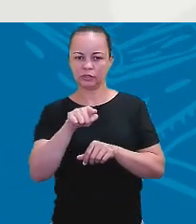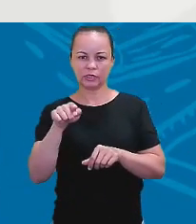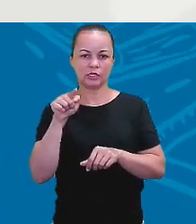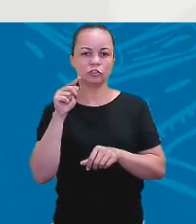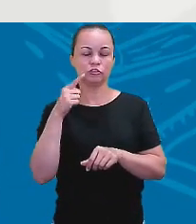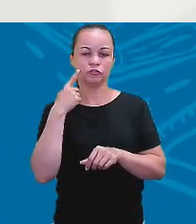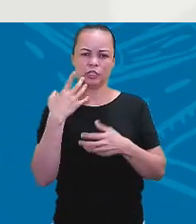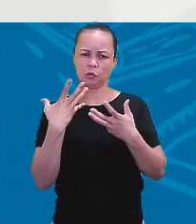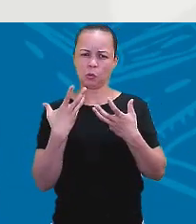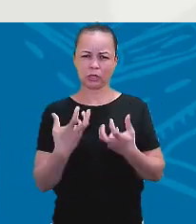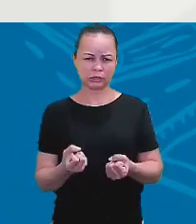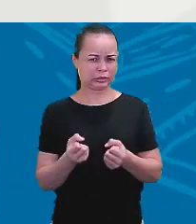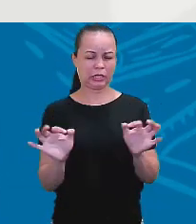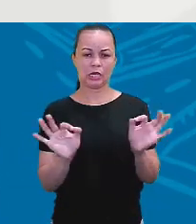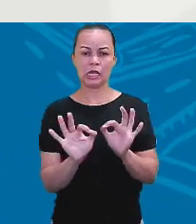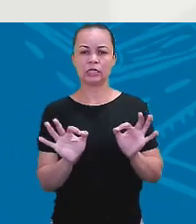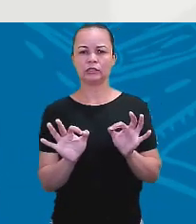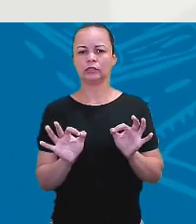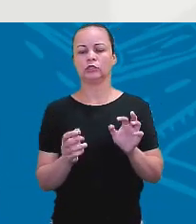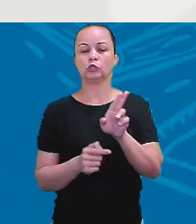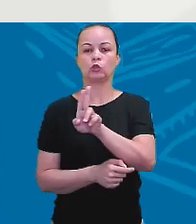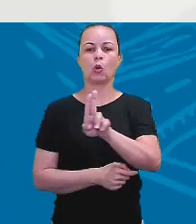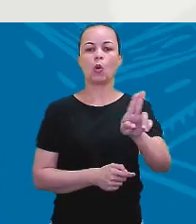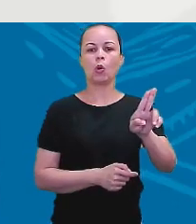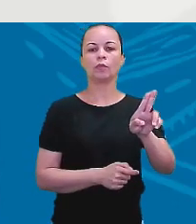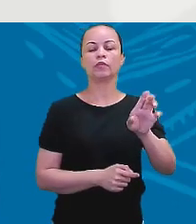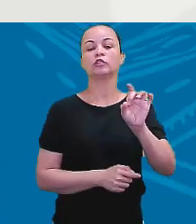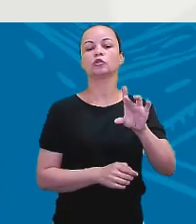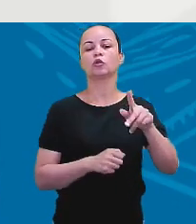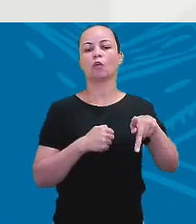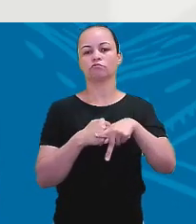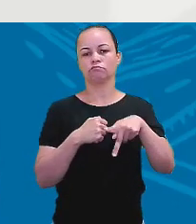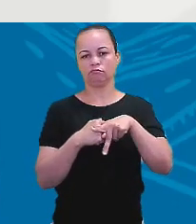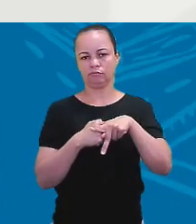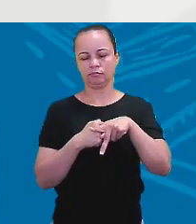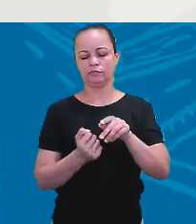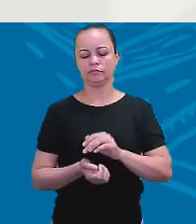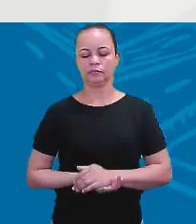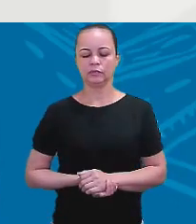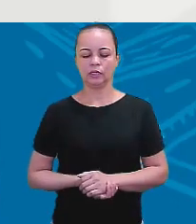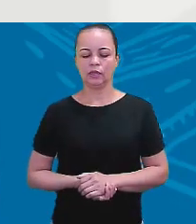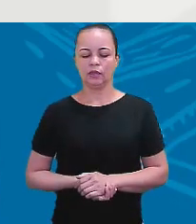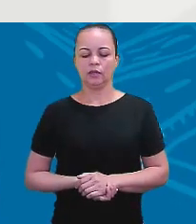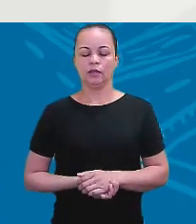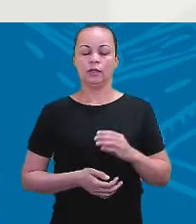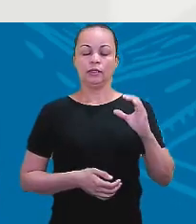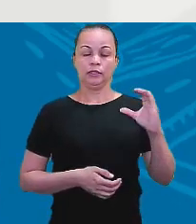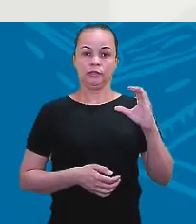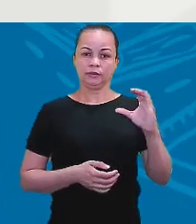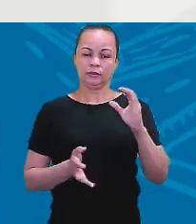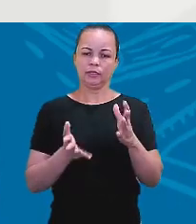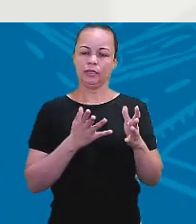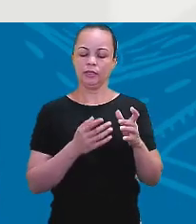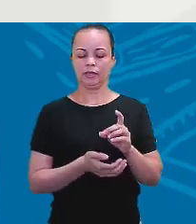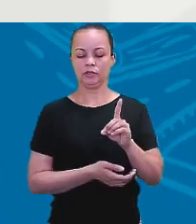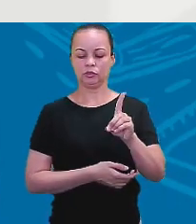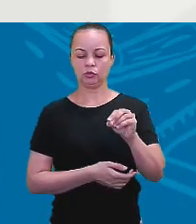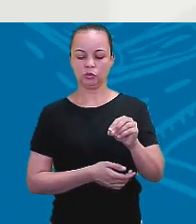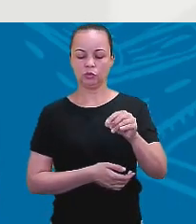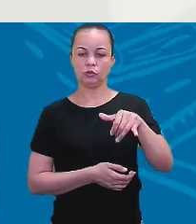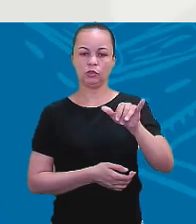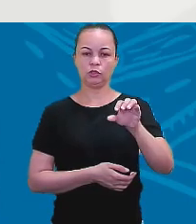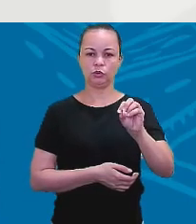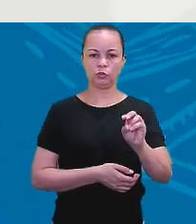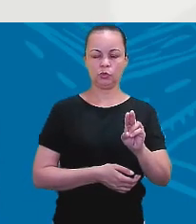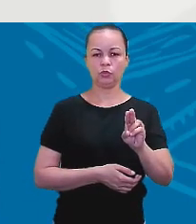aceita nome, só pronome. E na letra C, do you, porque do é a